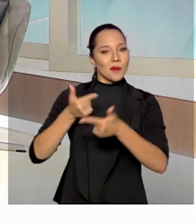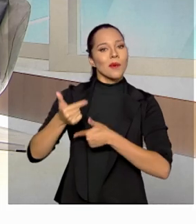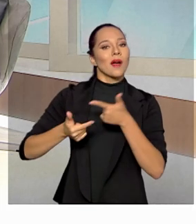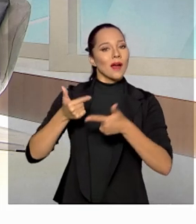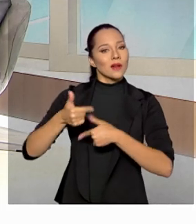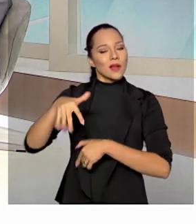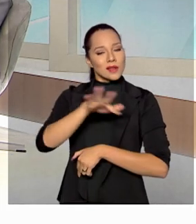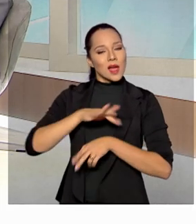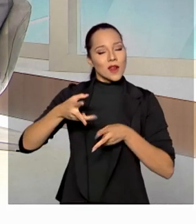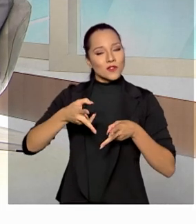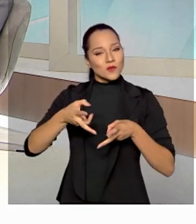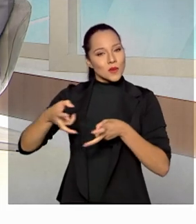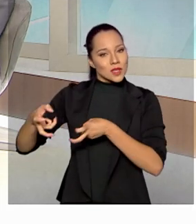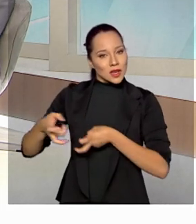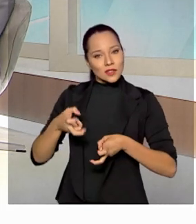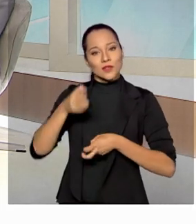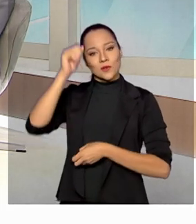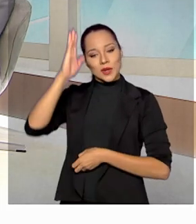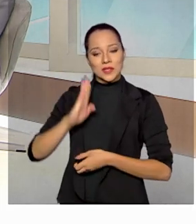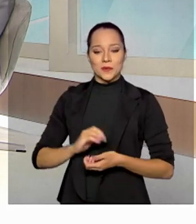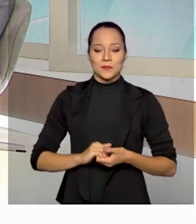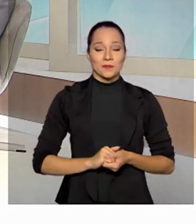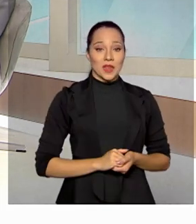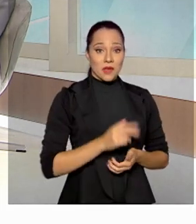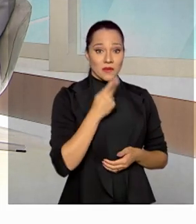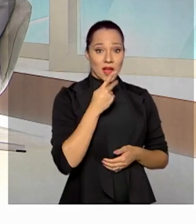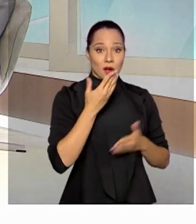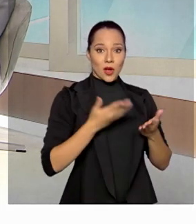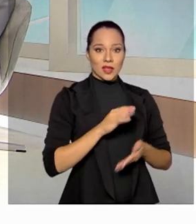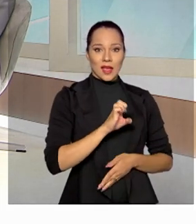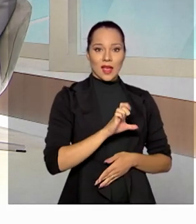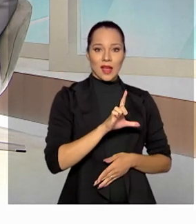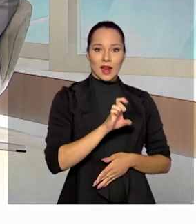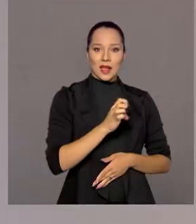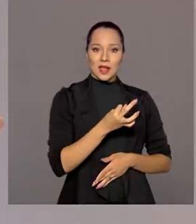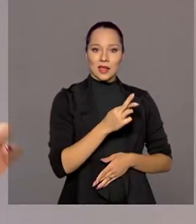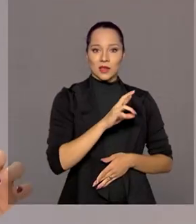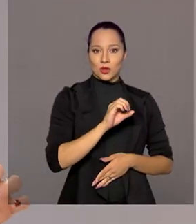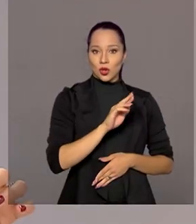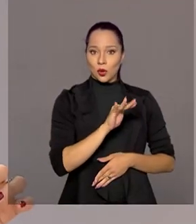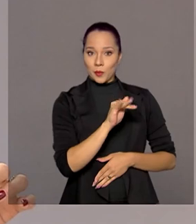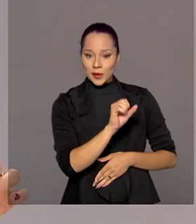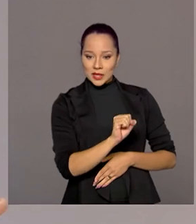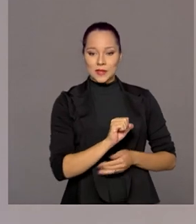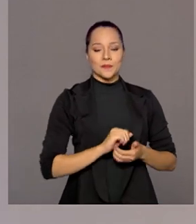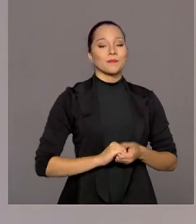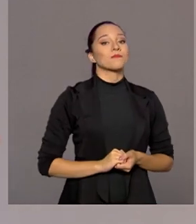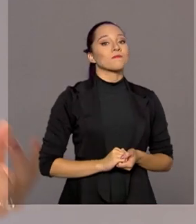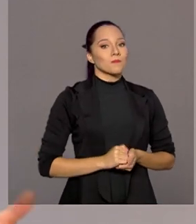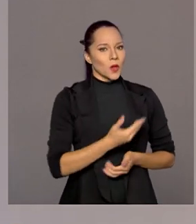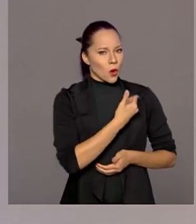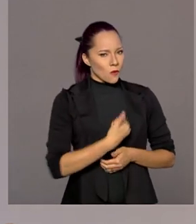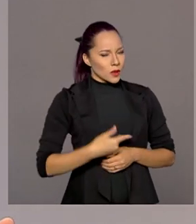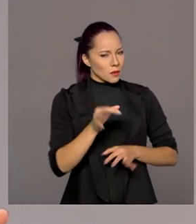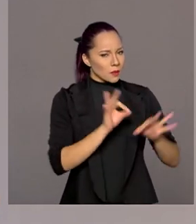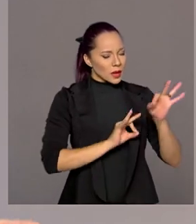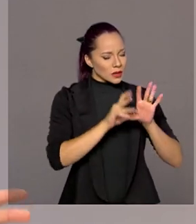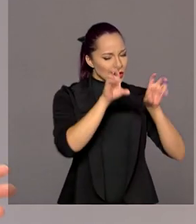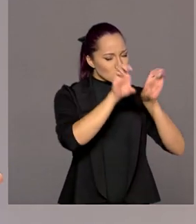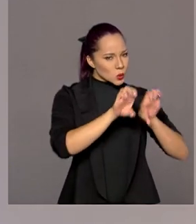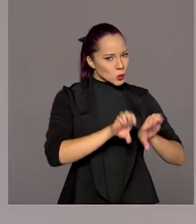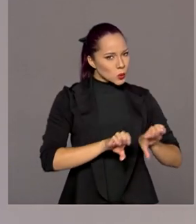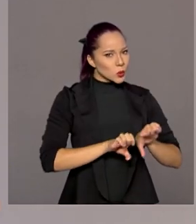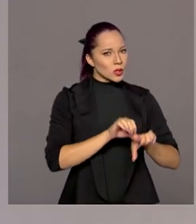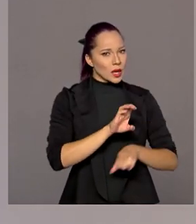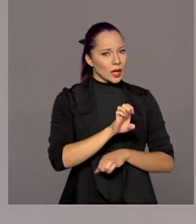de mineração no nosso país. Vamos falar de Eletrobras um pouquinho? Vamos. O governo está preparando uma reestruturação da